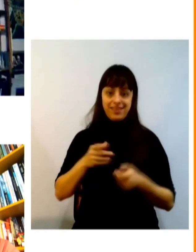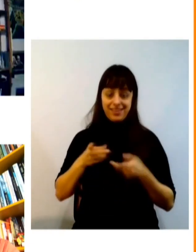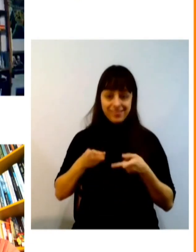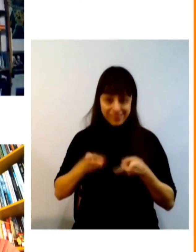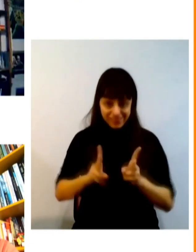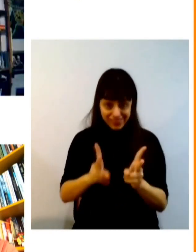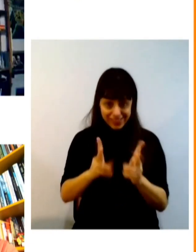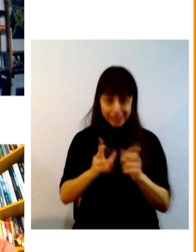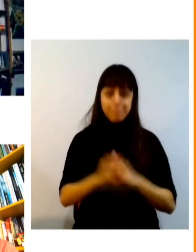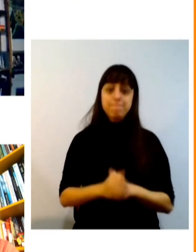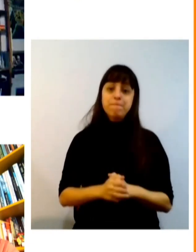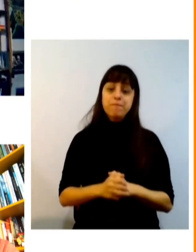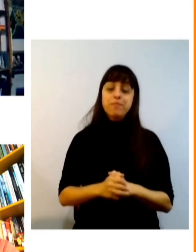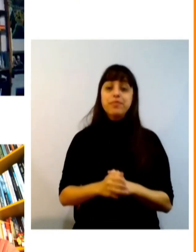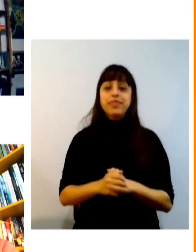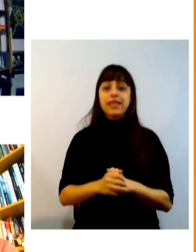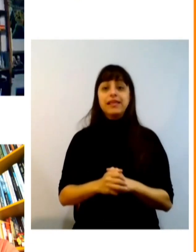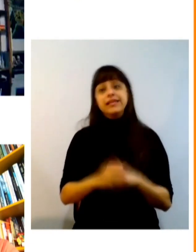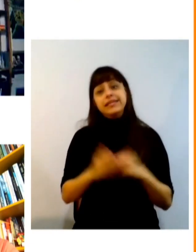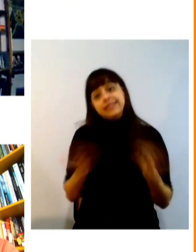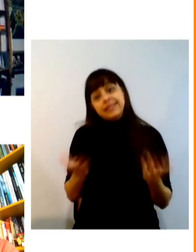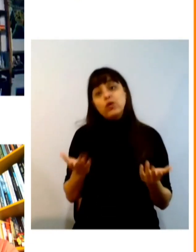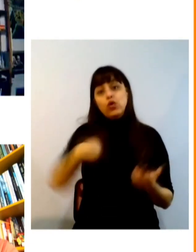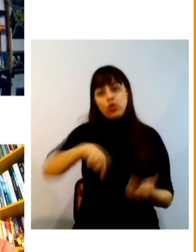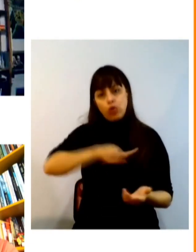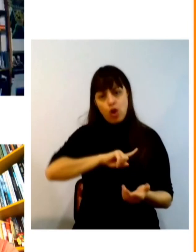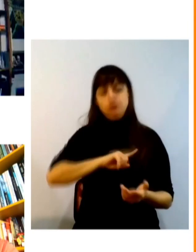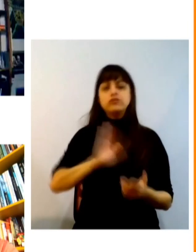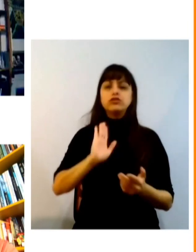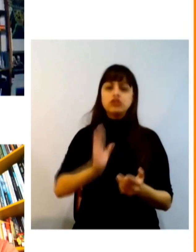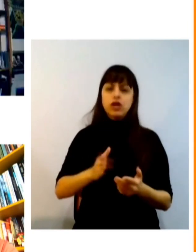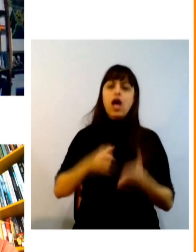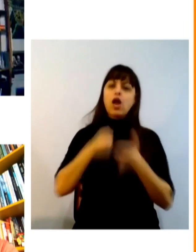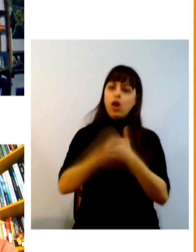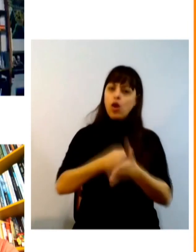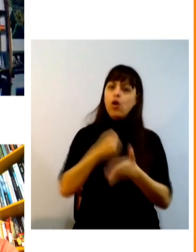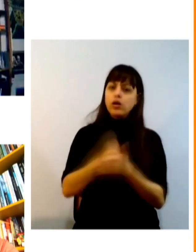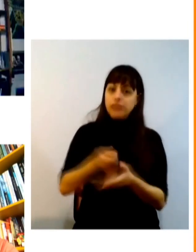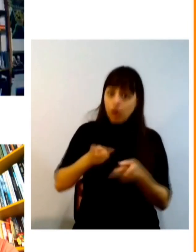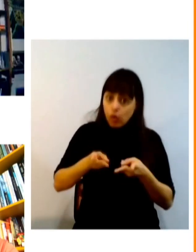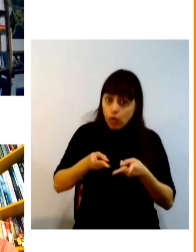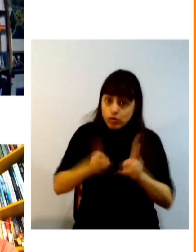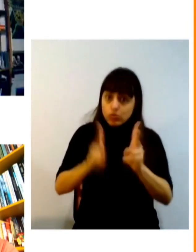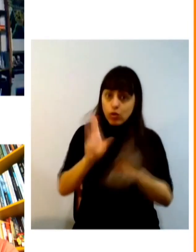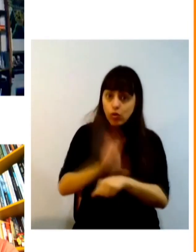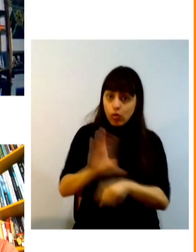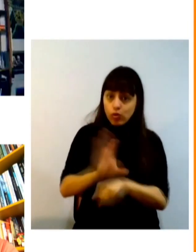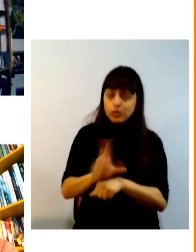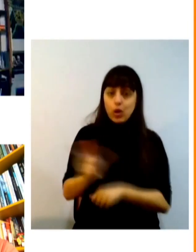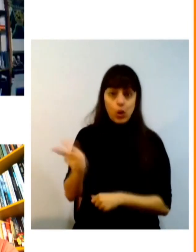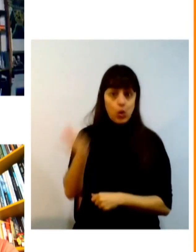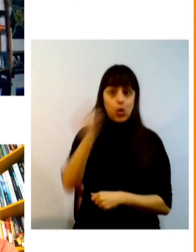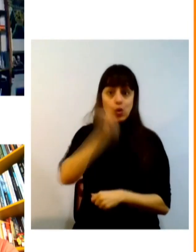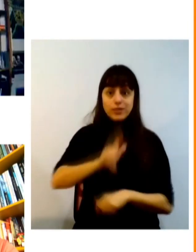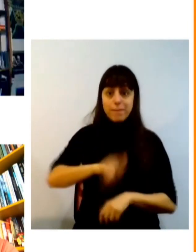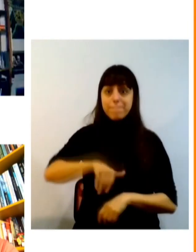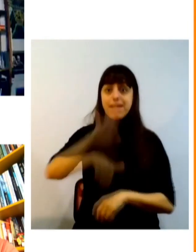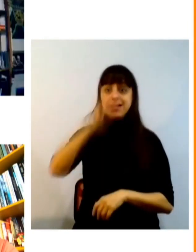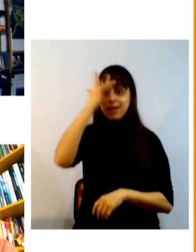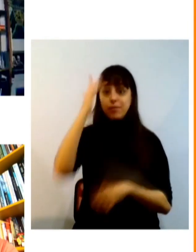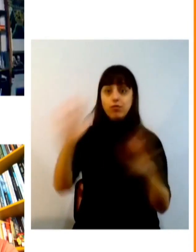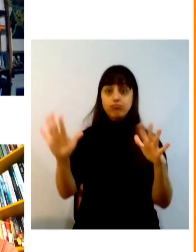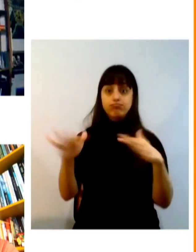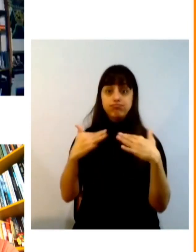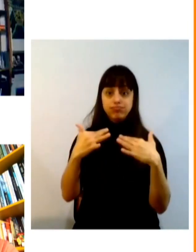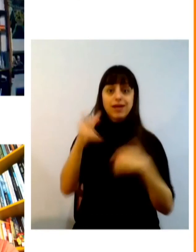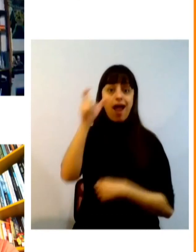curso seria suprimido vamos dizer assim mas nós lutamos para mantê-lo vivo e chegamos até